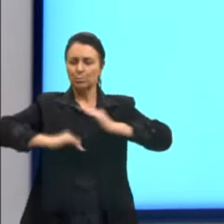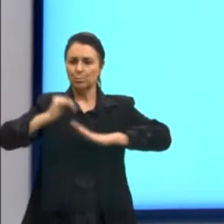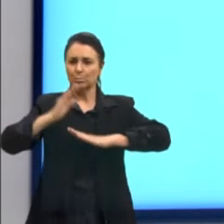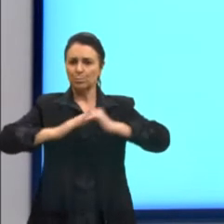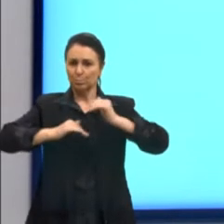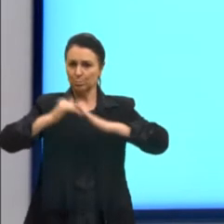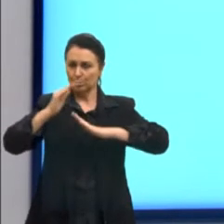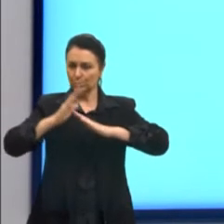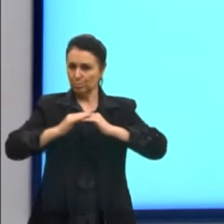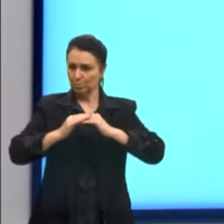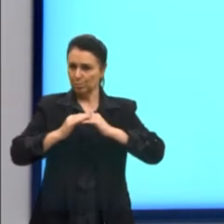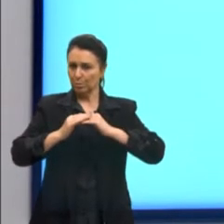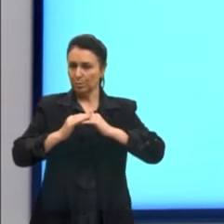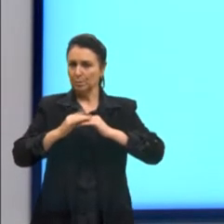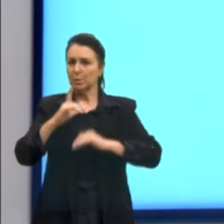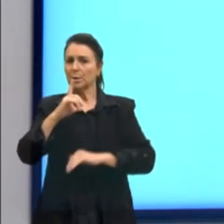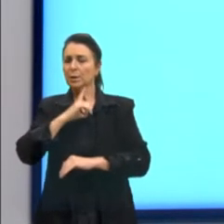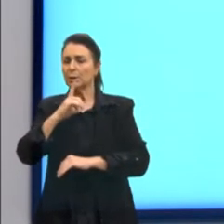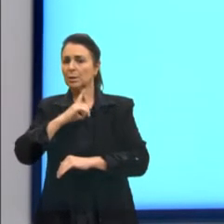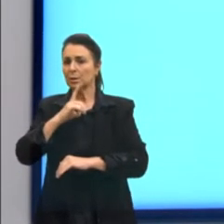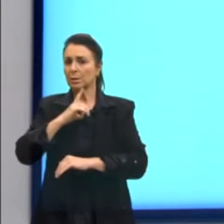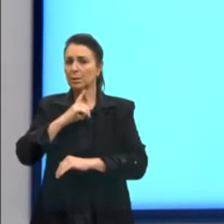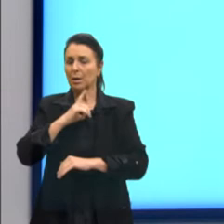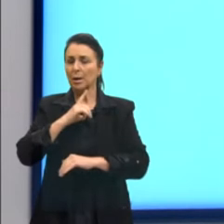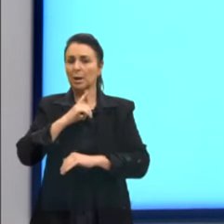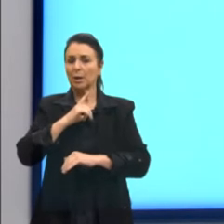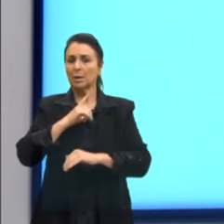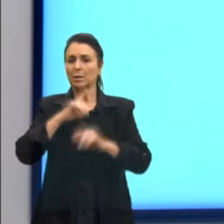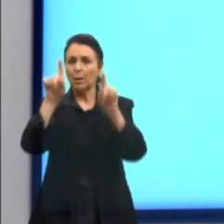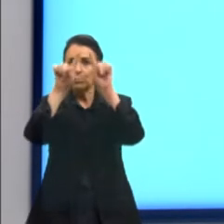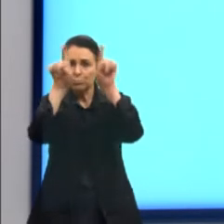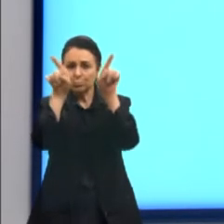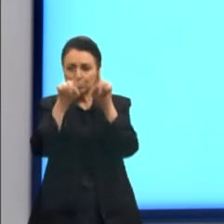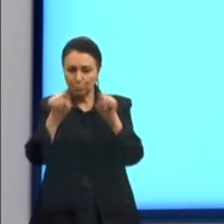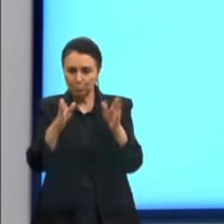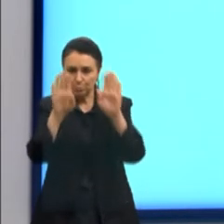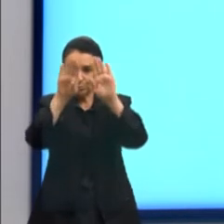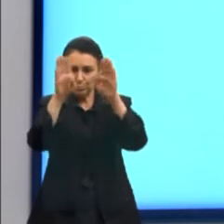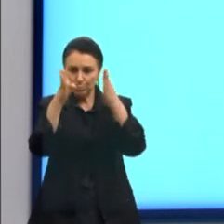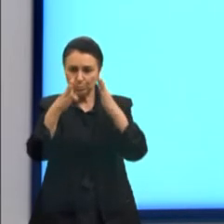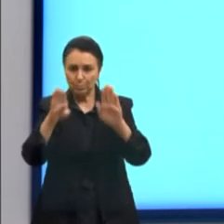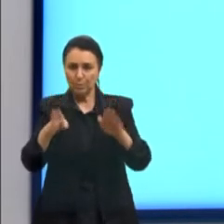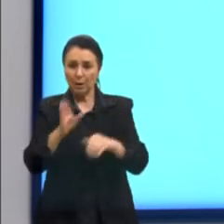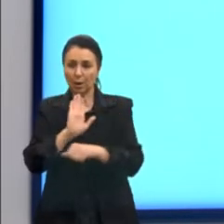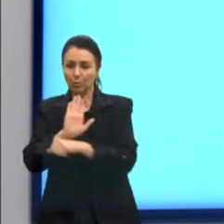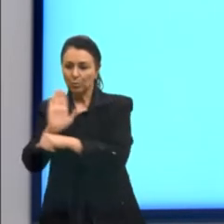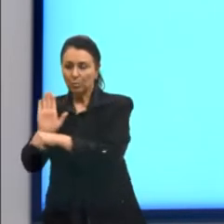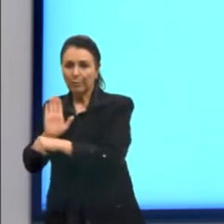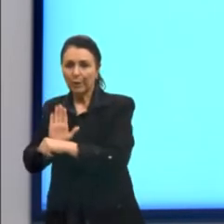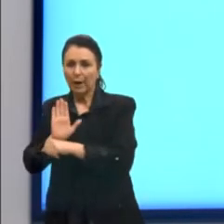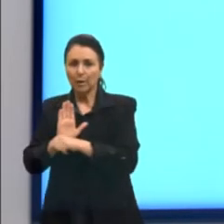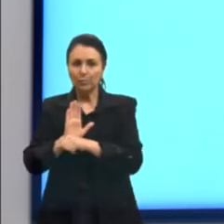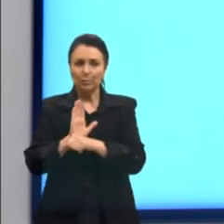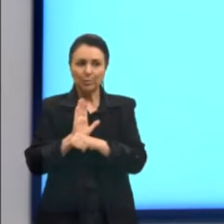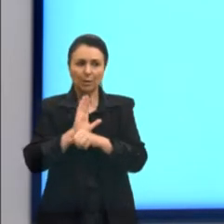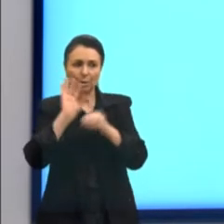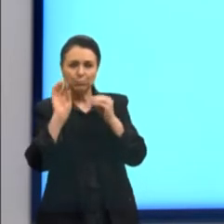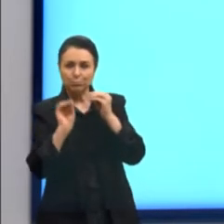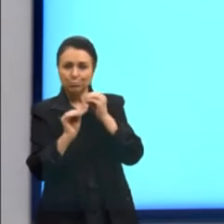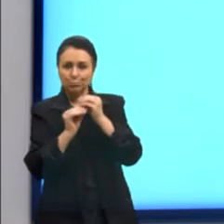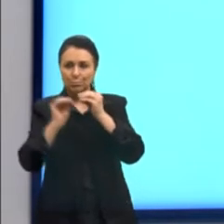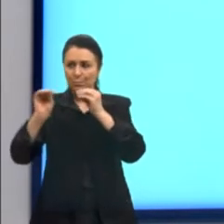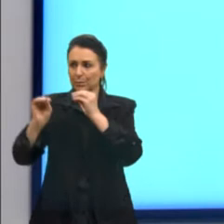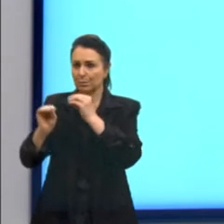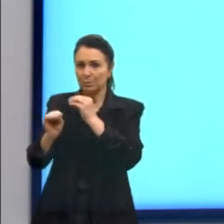arquitetônicas, elas possuíam esculturas que ajudavam nessa composição da beleza